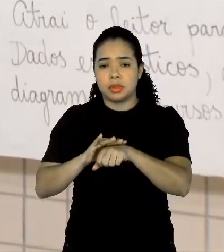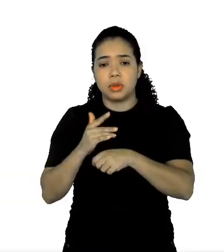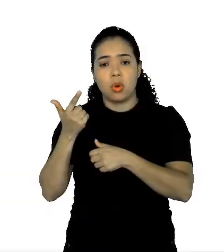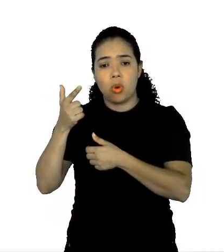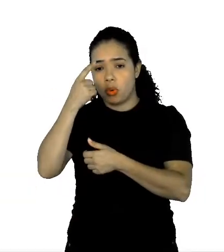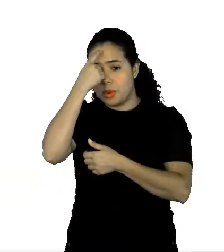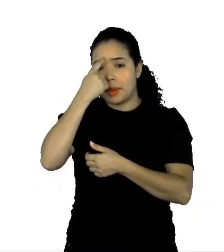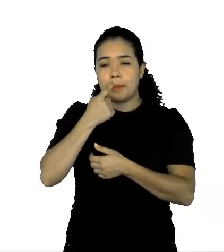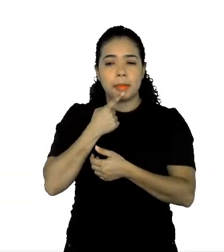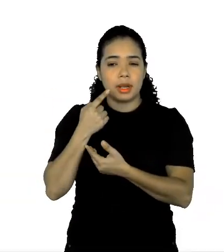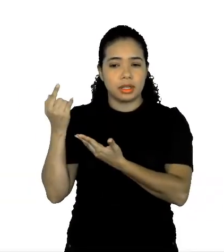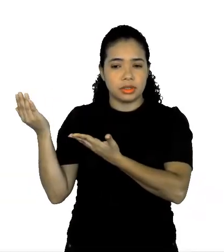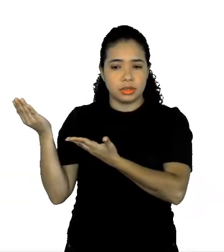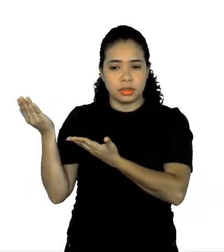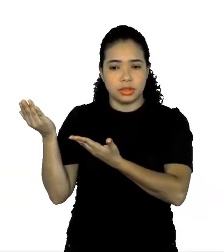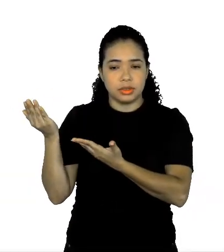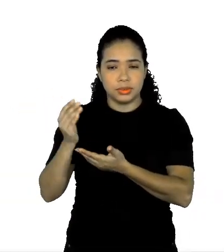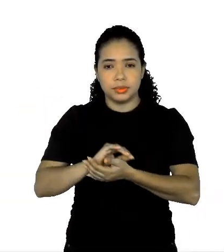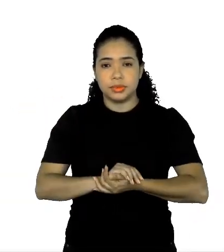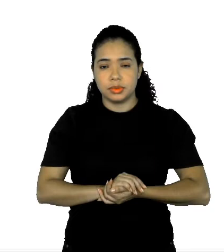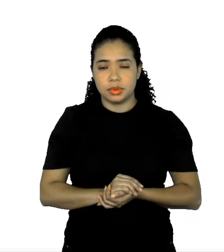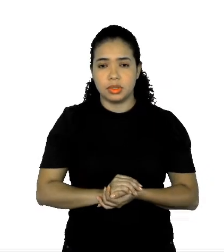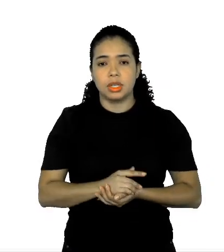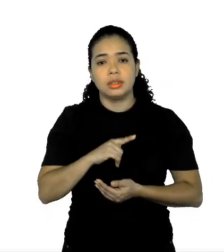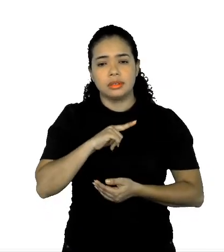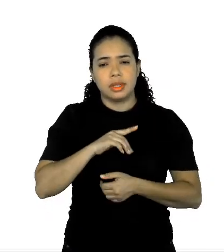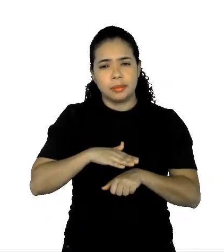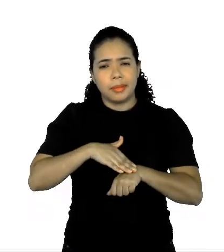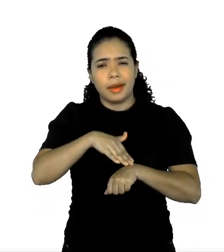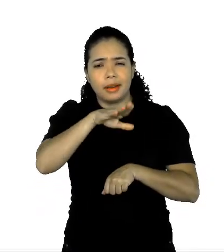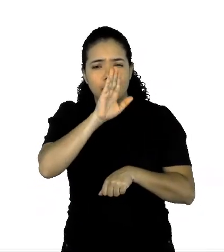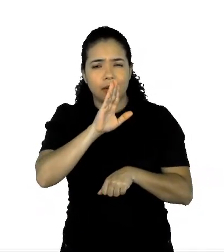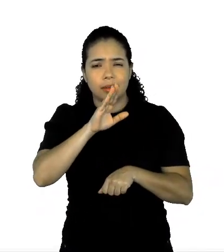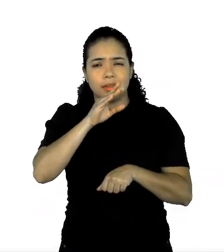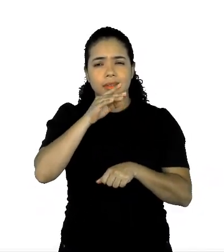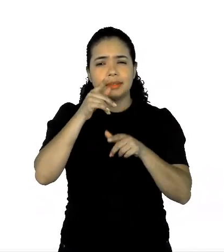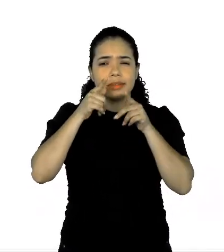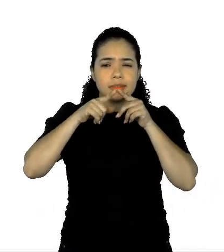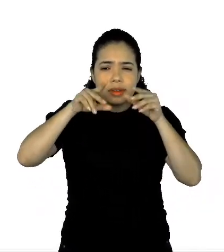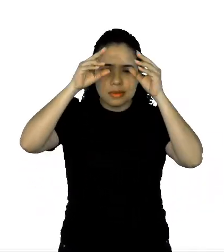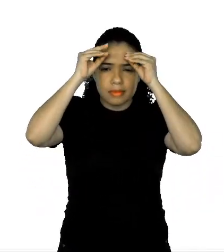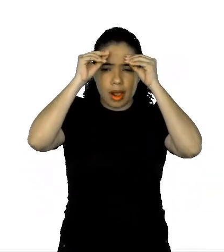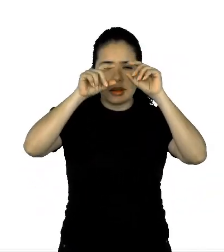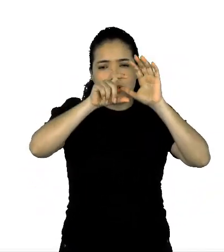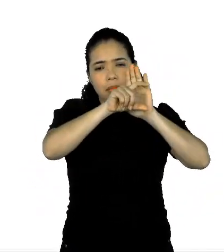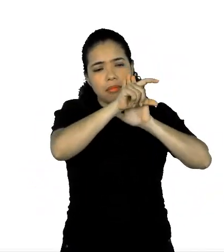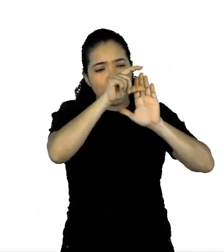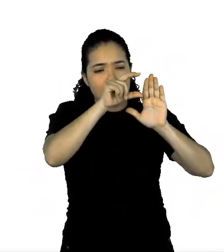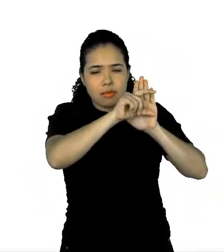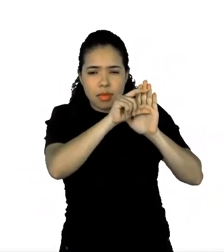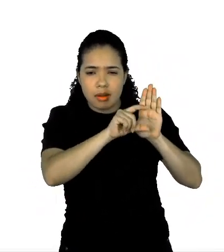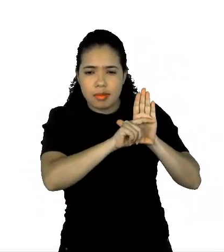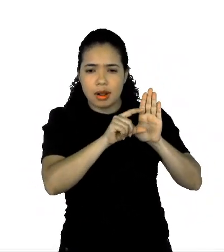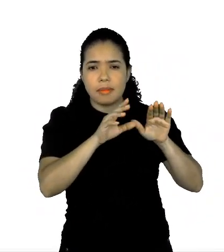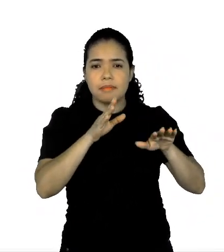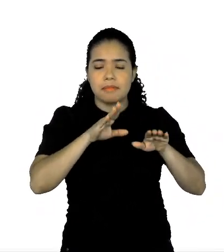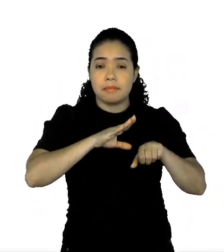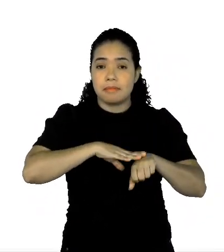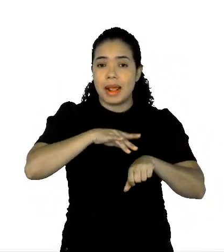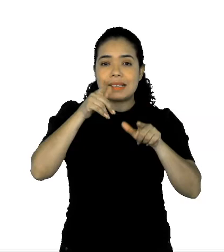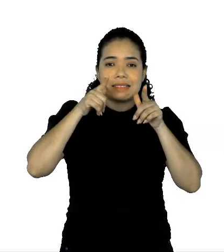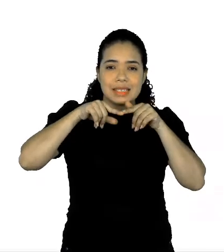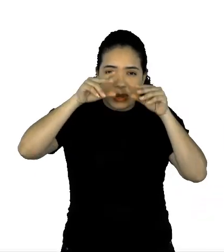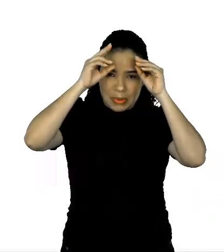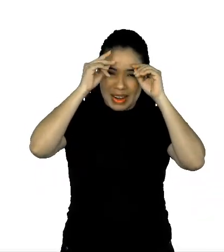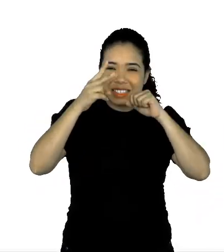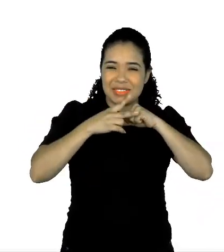infográfico que a gente vê, também, ele tem mais, ele tem linguagem verbal e não verbal, tem mais a linguagem verbal, né? E